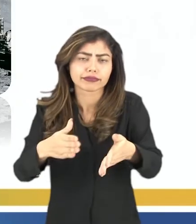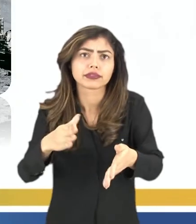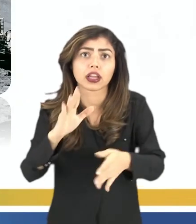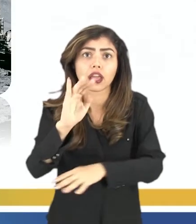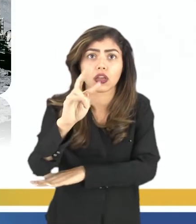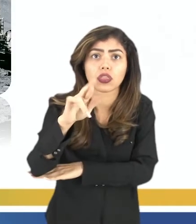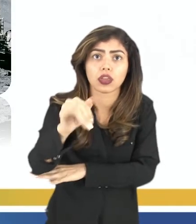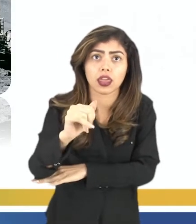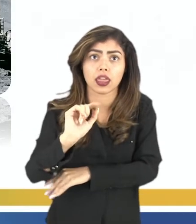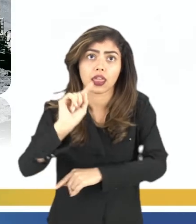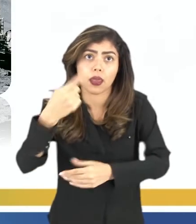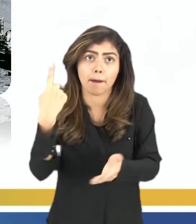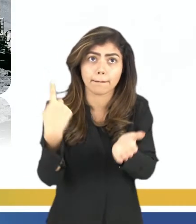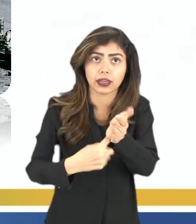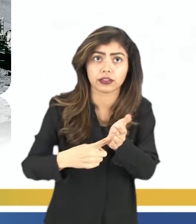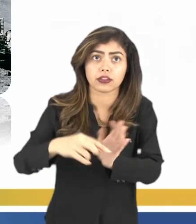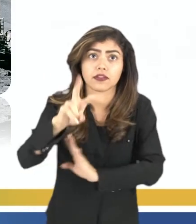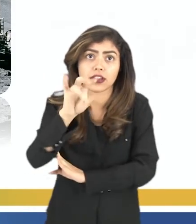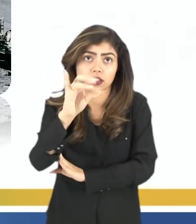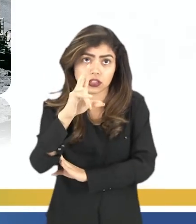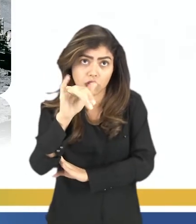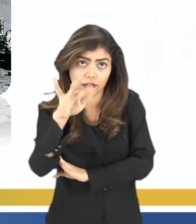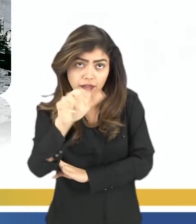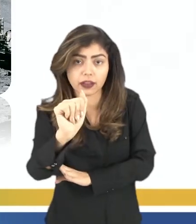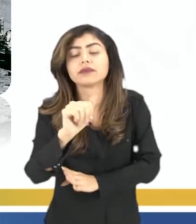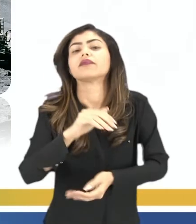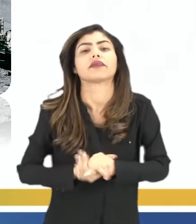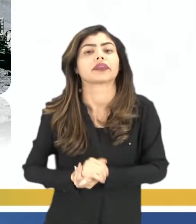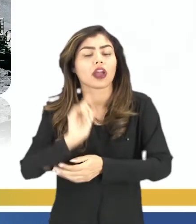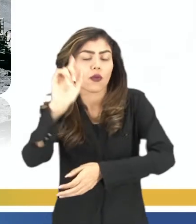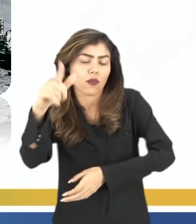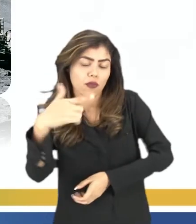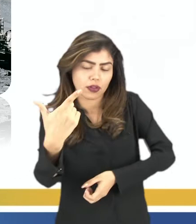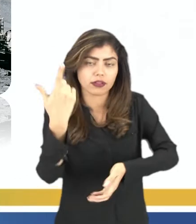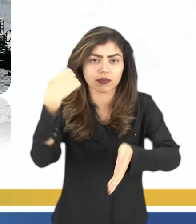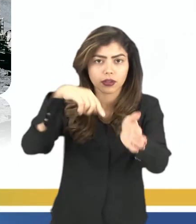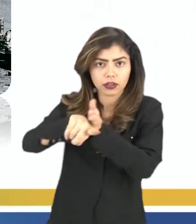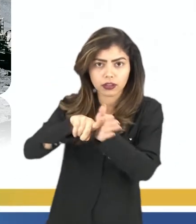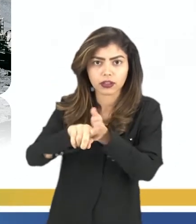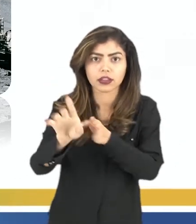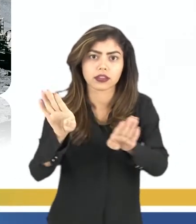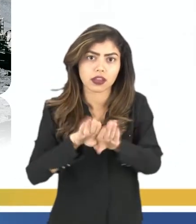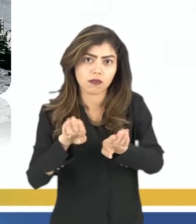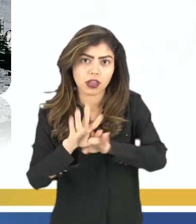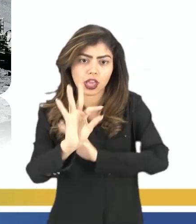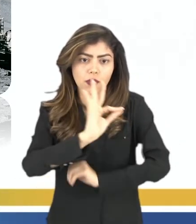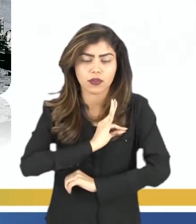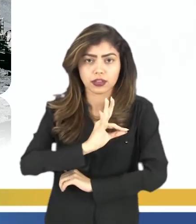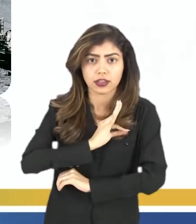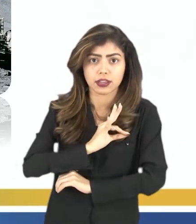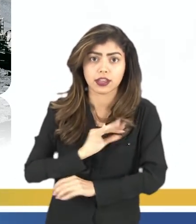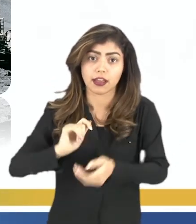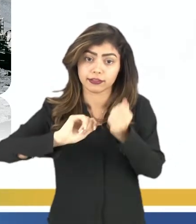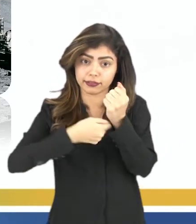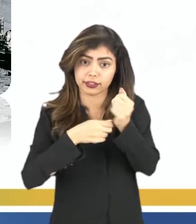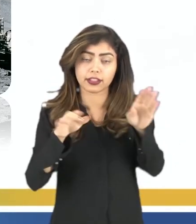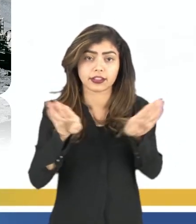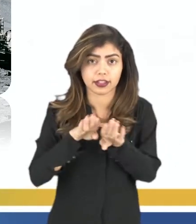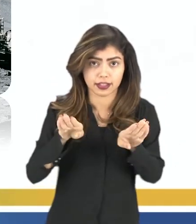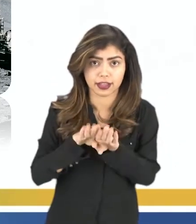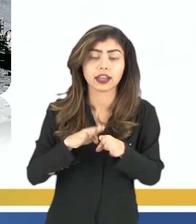com o Pacto de Varsóvia. E, também, vamos ter outras questões, como a KGB, que é a Polícia Secreta da União Soviética, né?